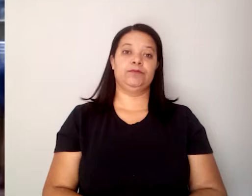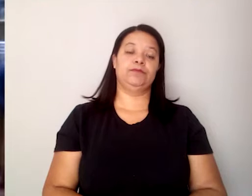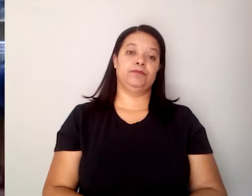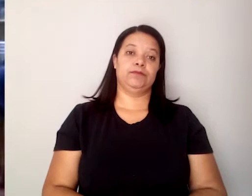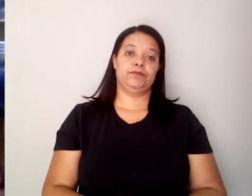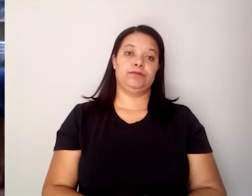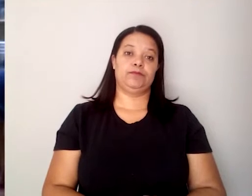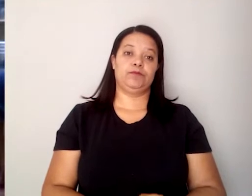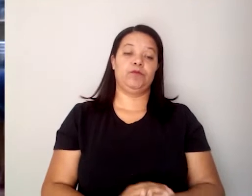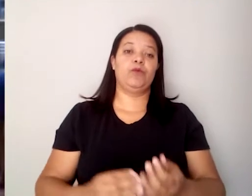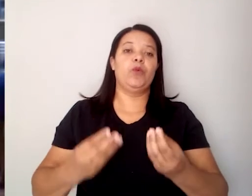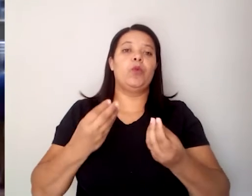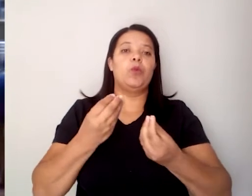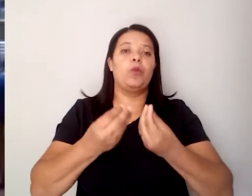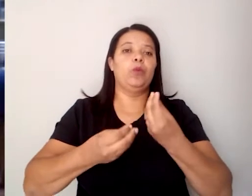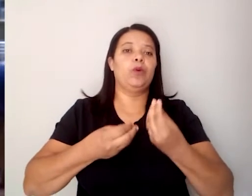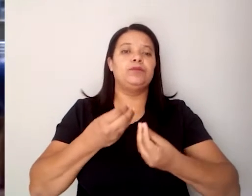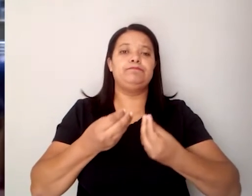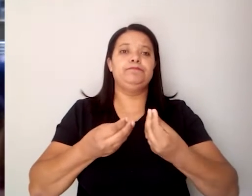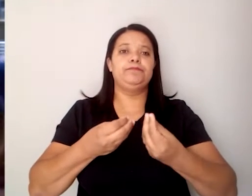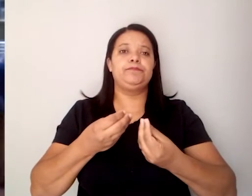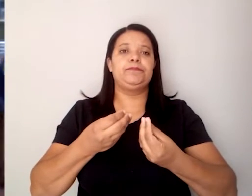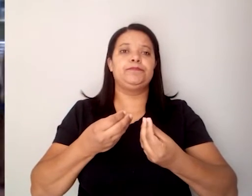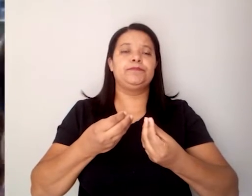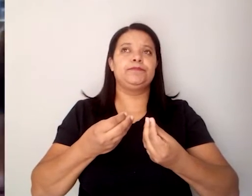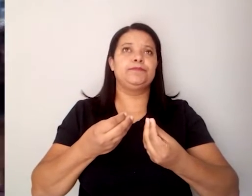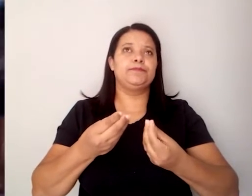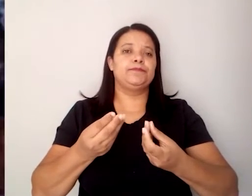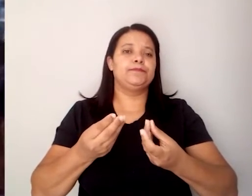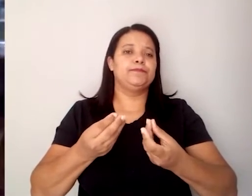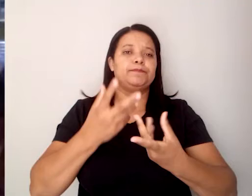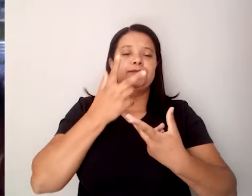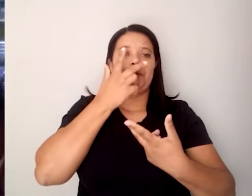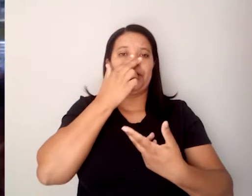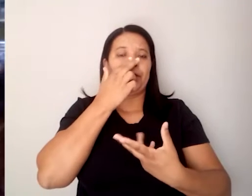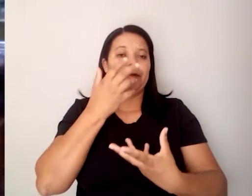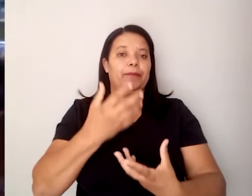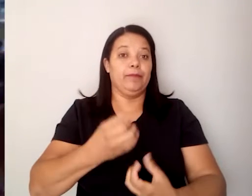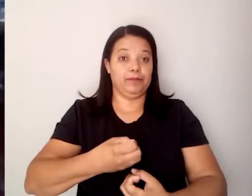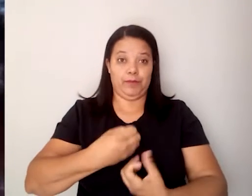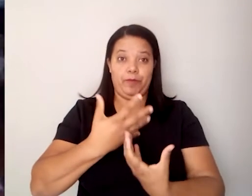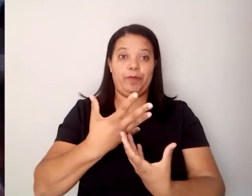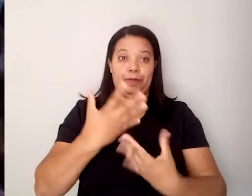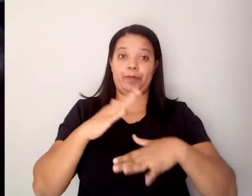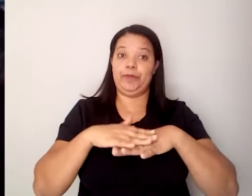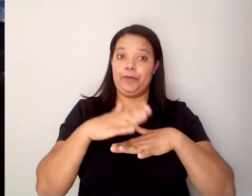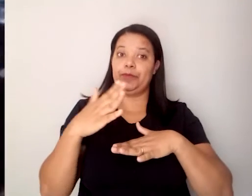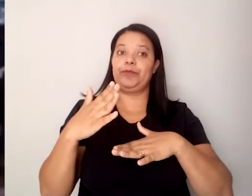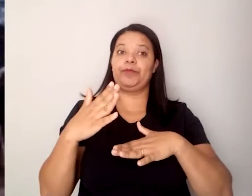a forma, não só a forma, é a poética, é mais do que a forma.